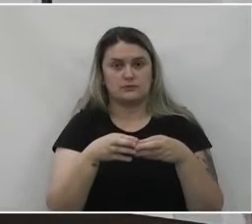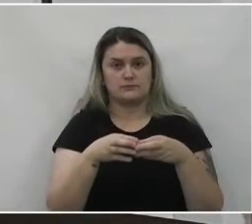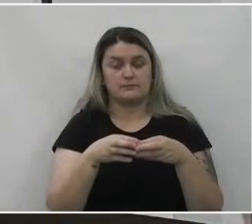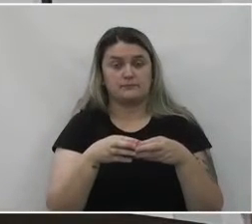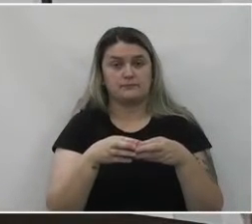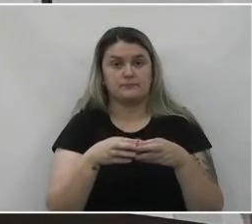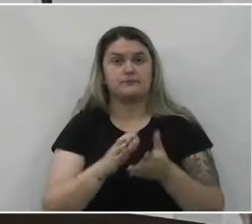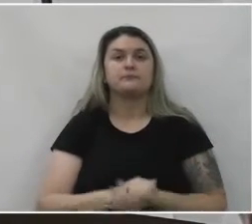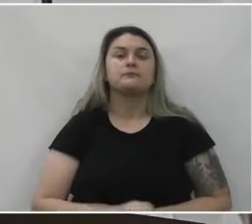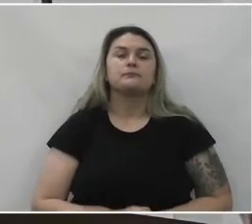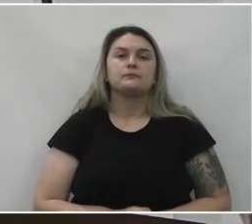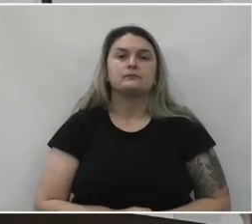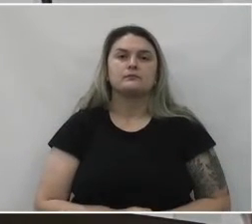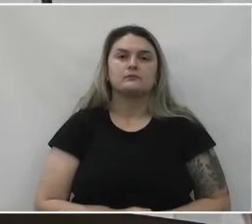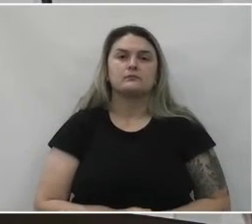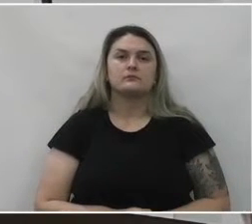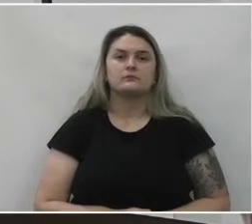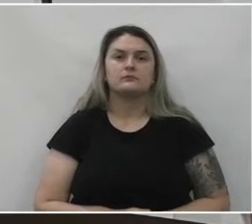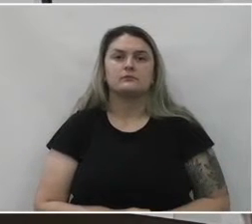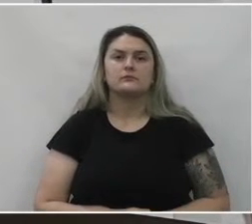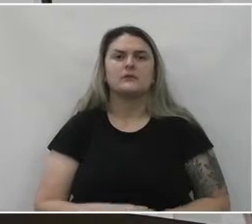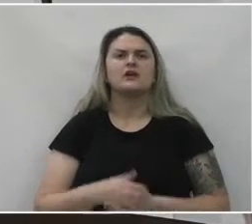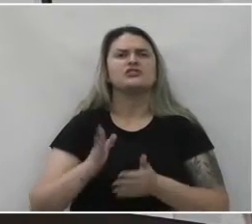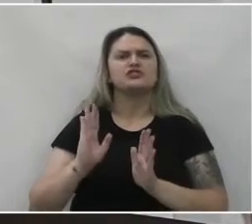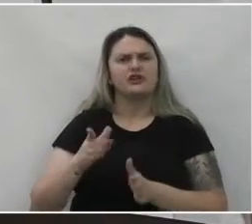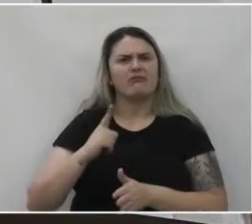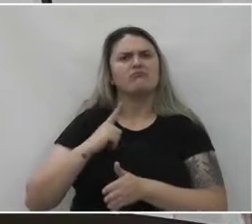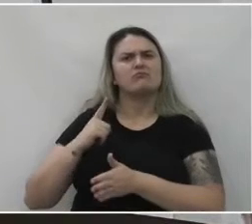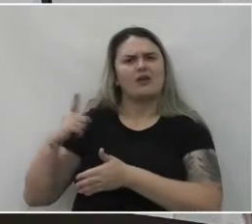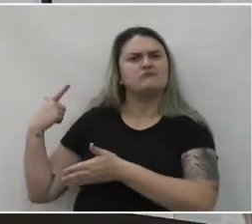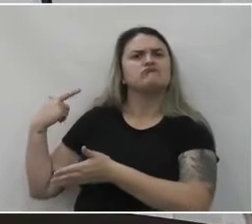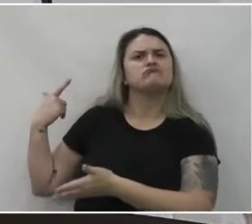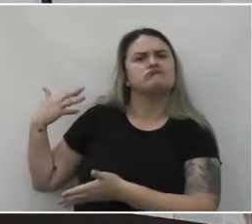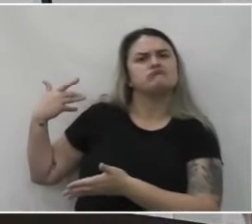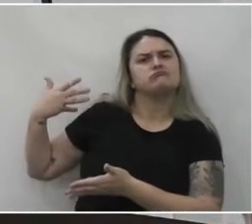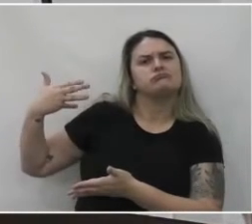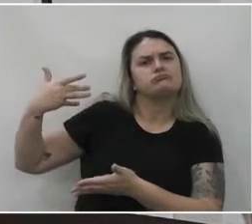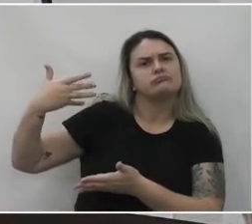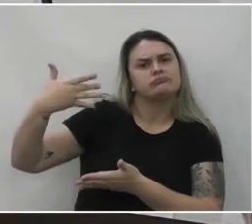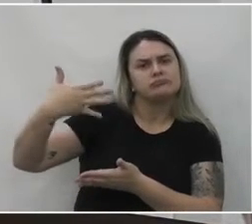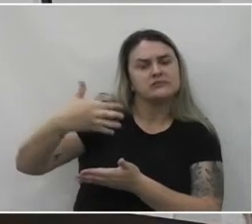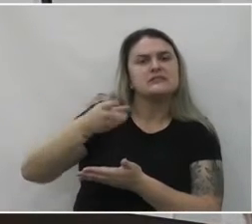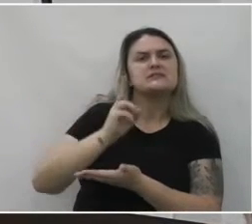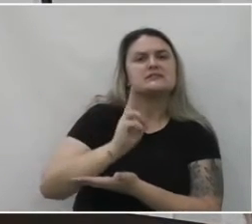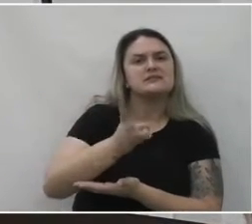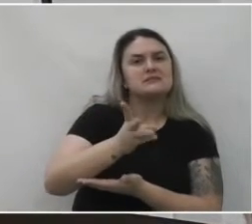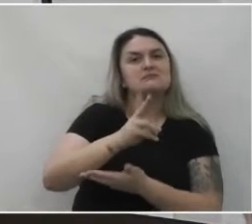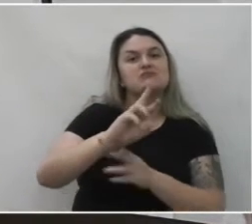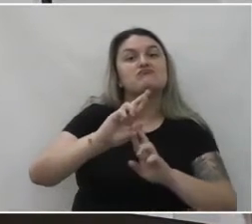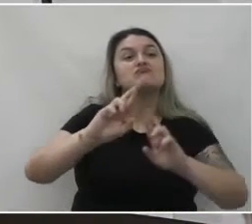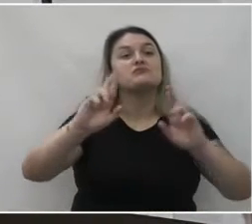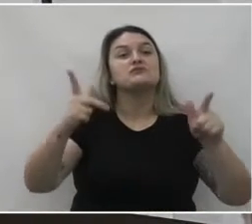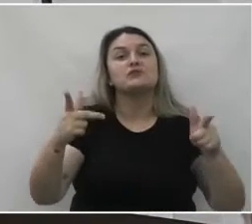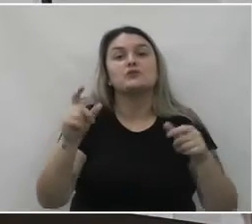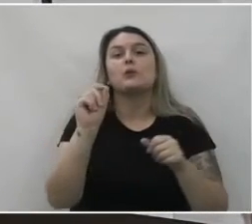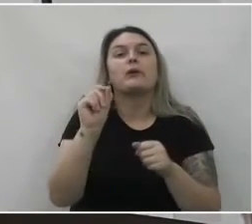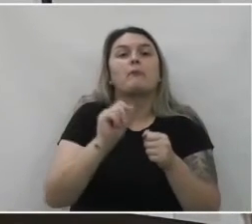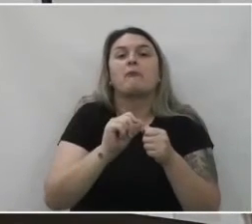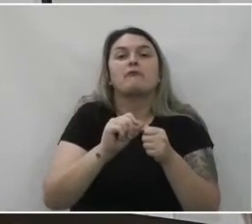Mesmo que já tenhas feito uma longa caminhada, há sempre um novo caminho a se fazer.